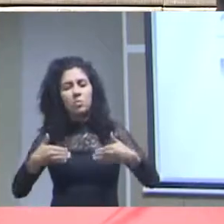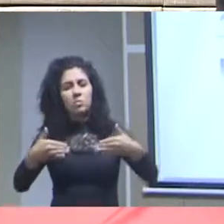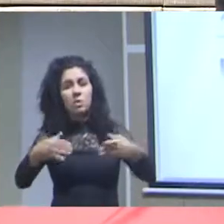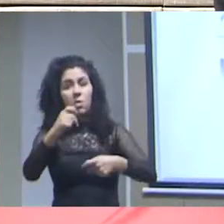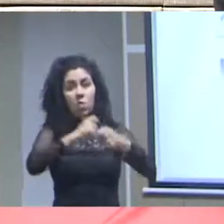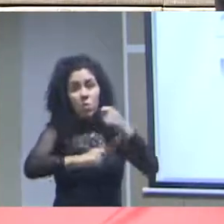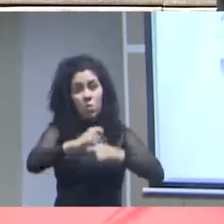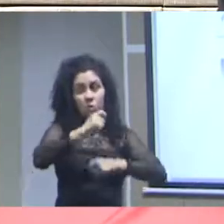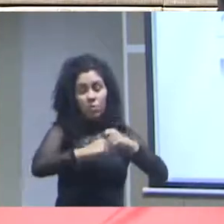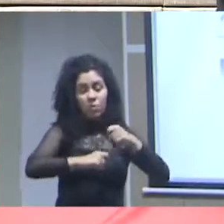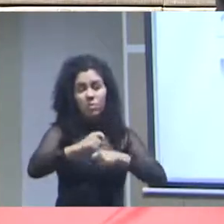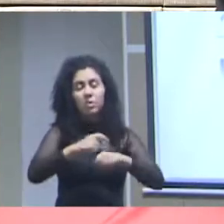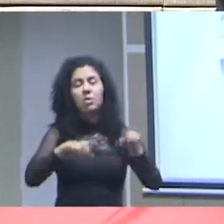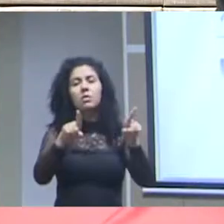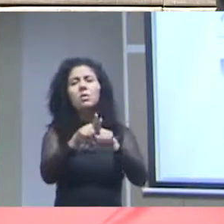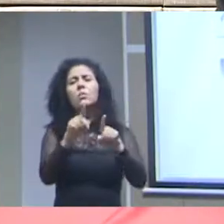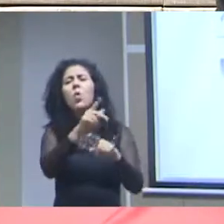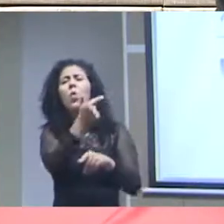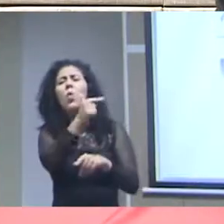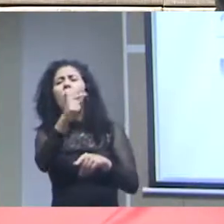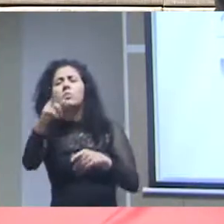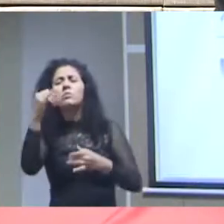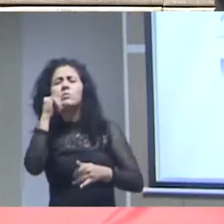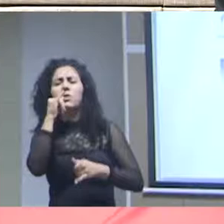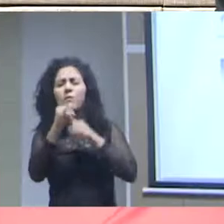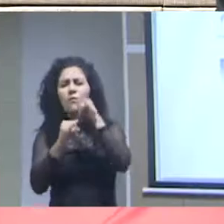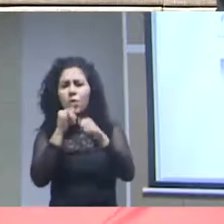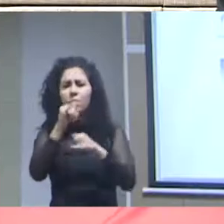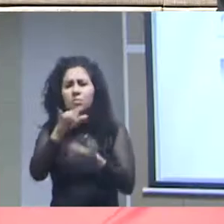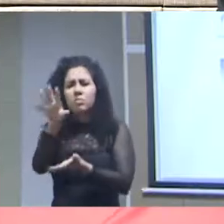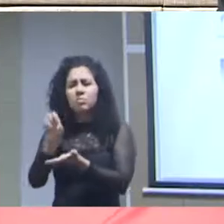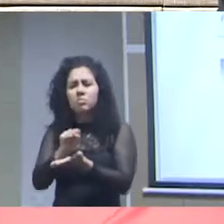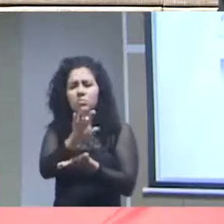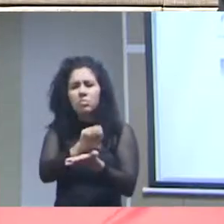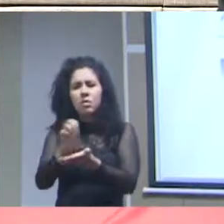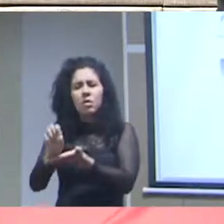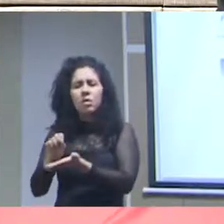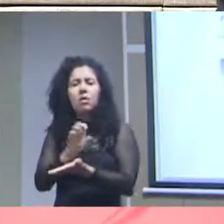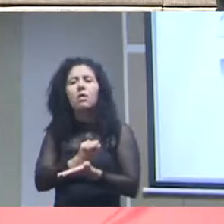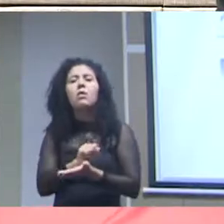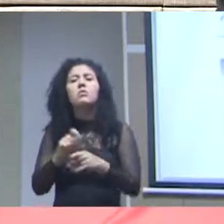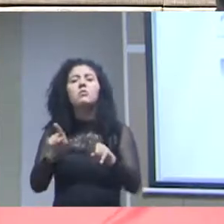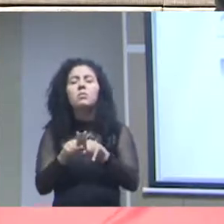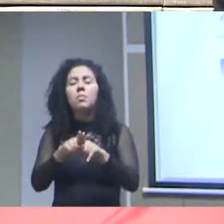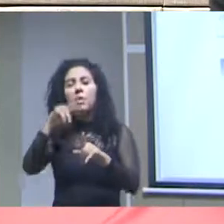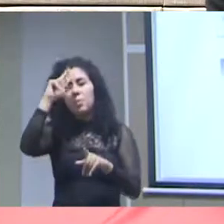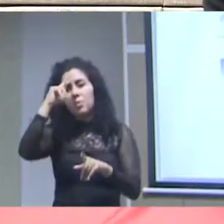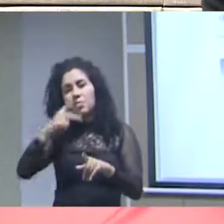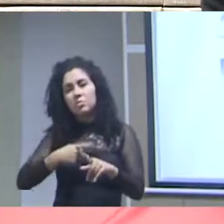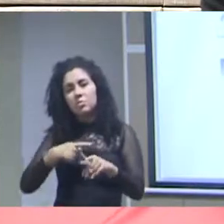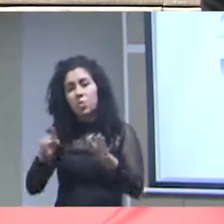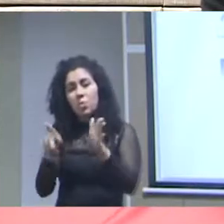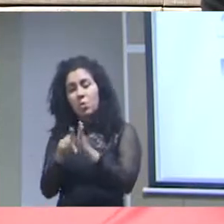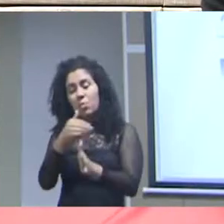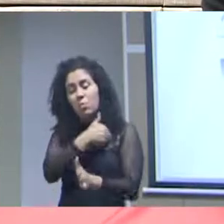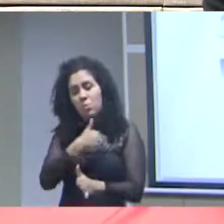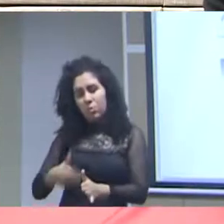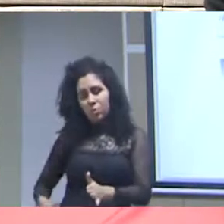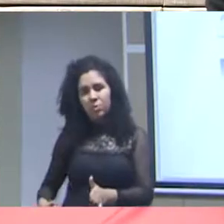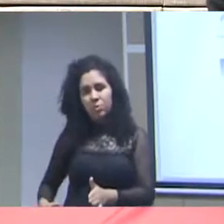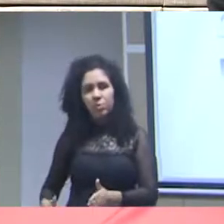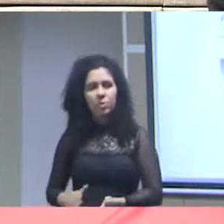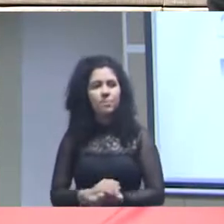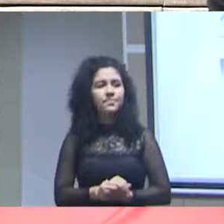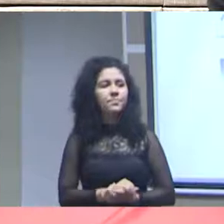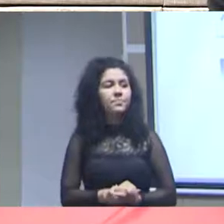de dados e compila informações sobre pessoal no setor público tanto na esfera